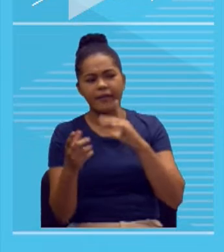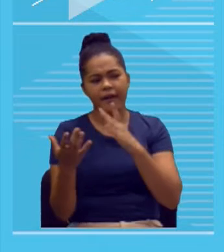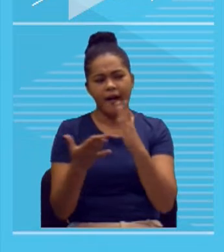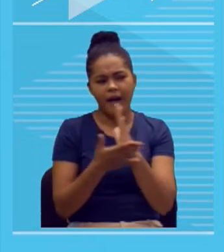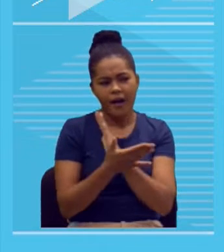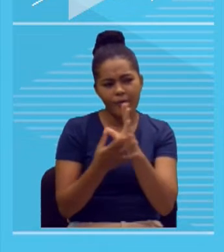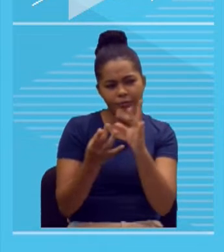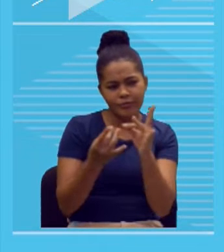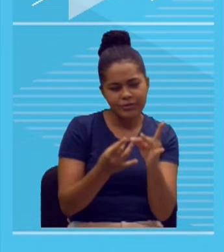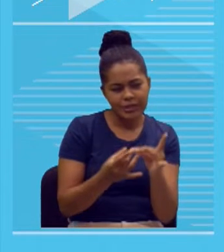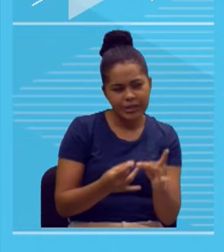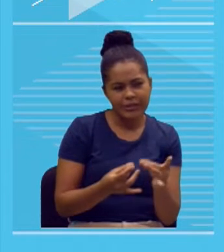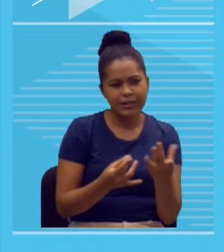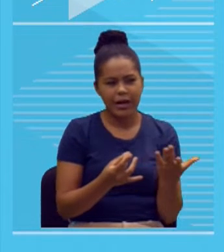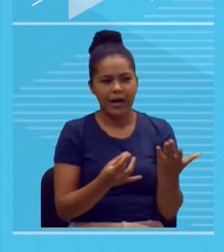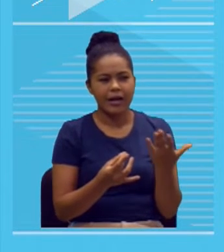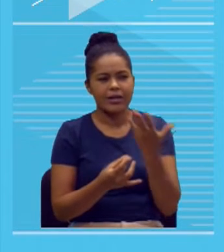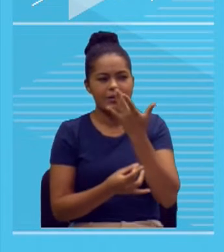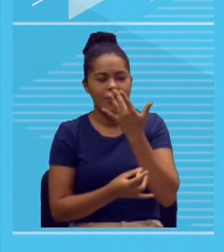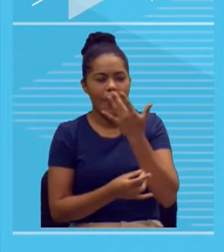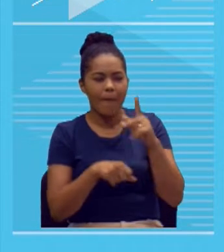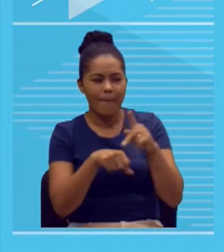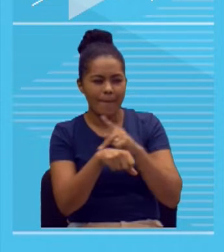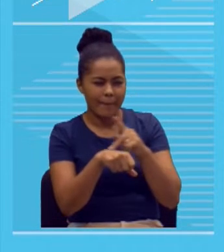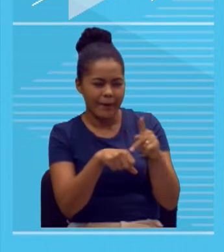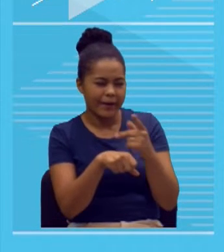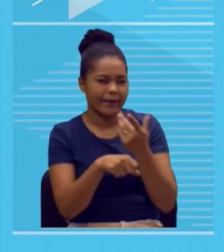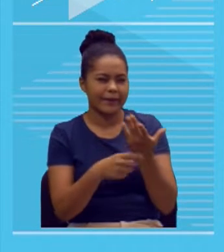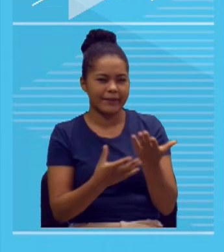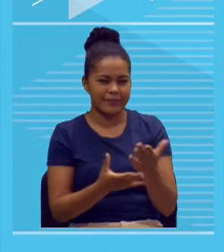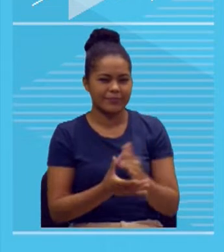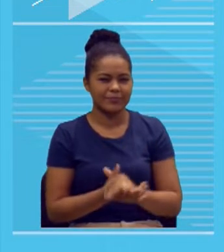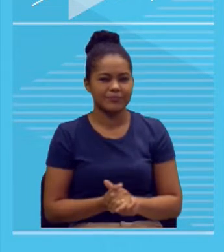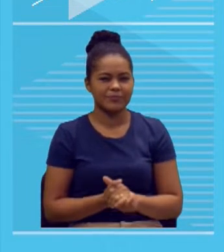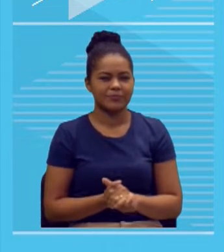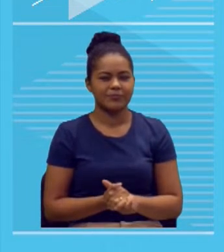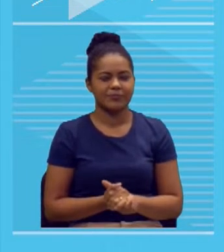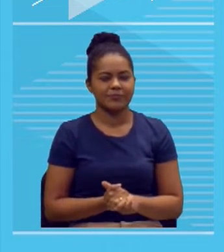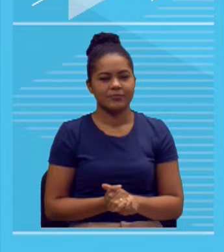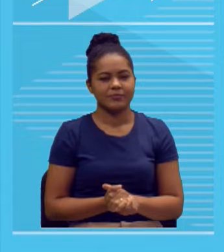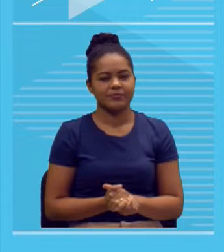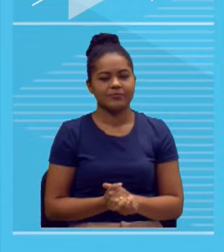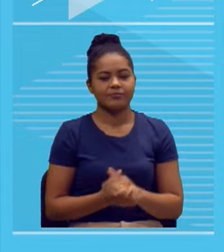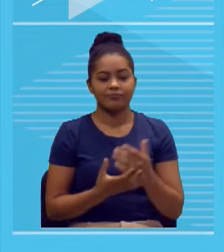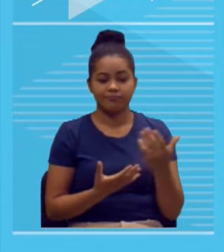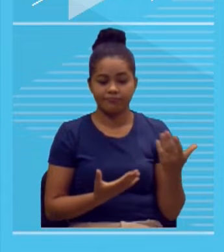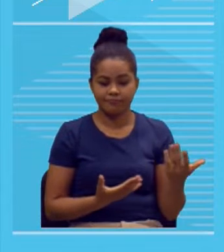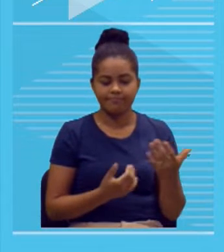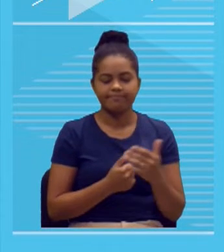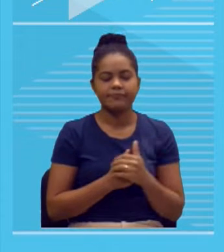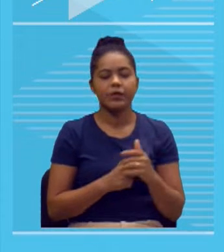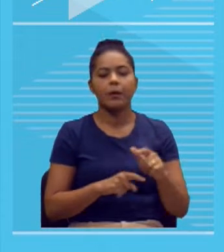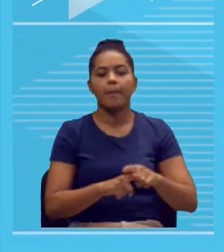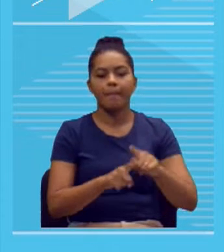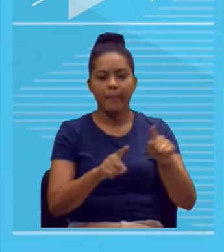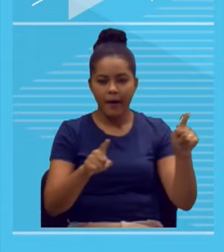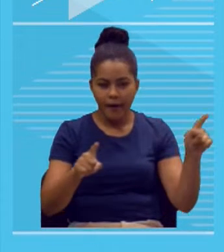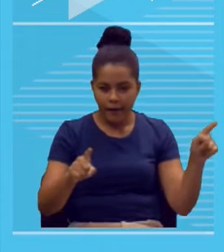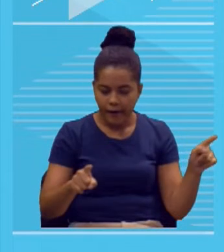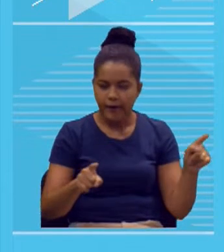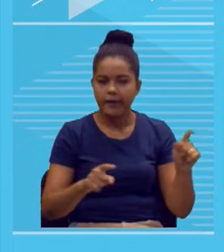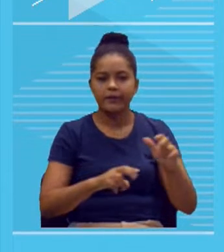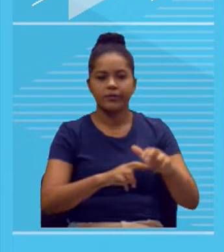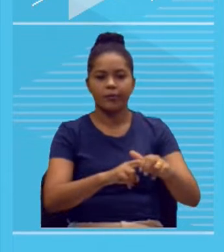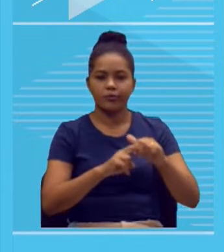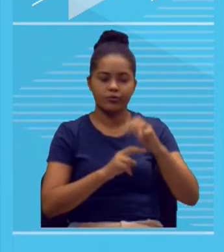né? Uma estampazinha básica que é para dar um style, um animal print. Então, brincadeiras à parte, gente, é uma causa muito séria. A gente sabe que